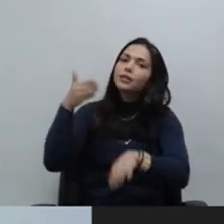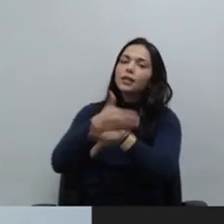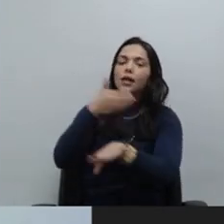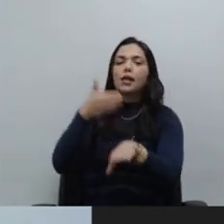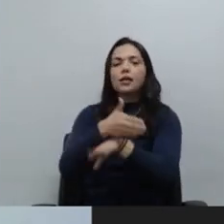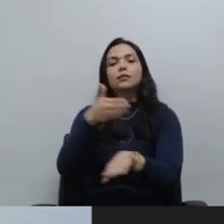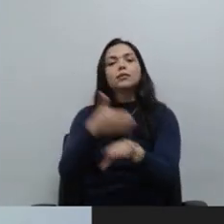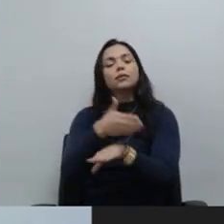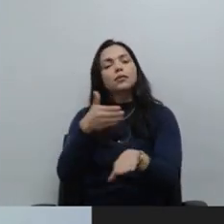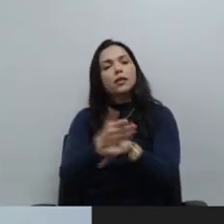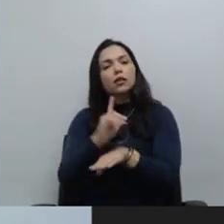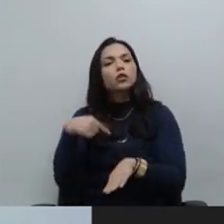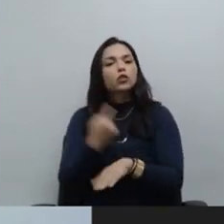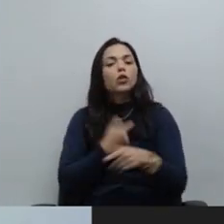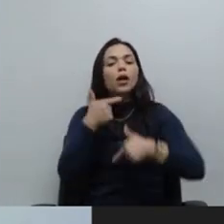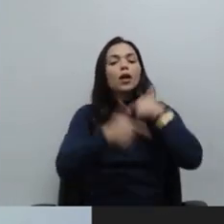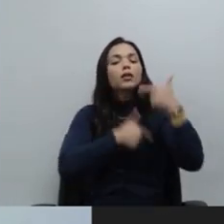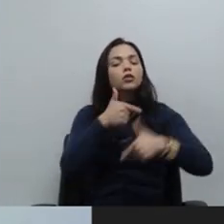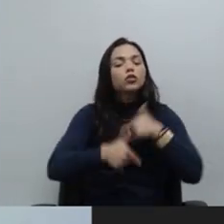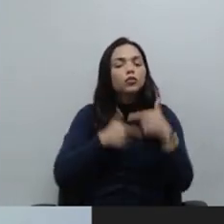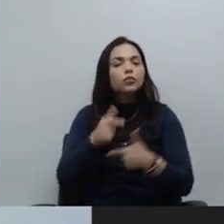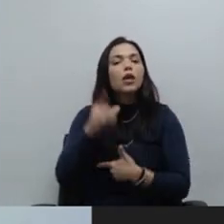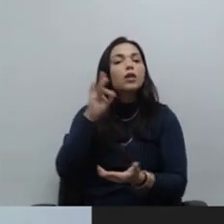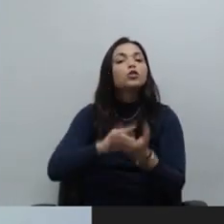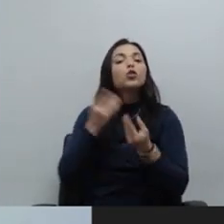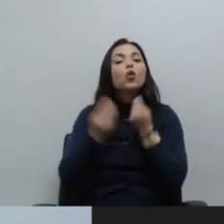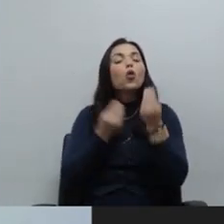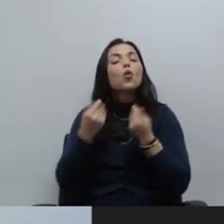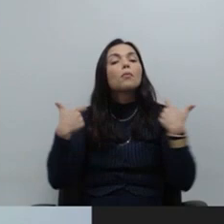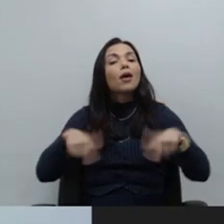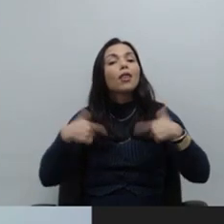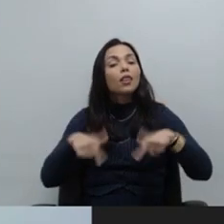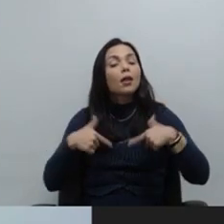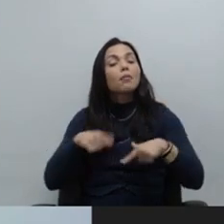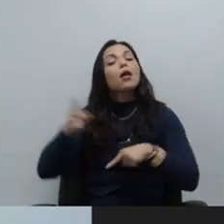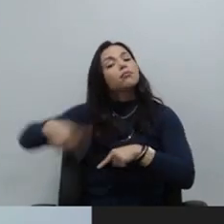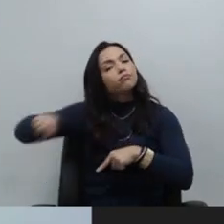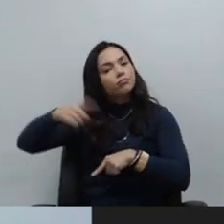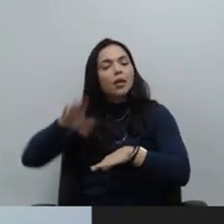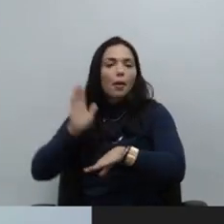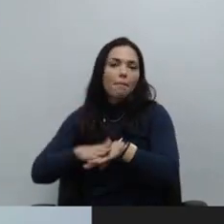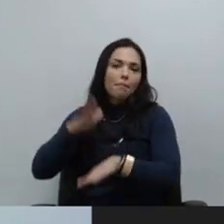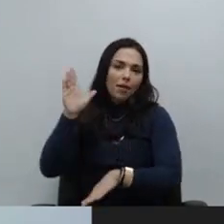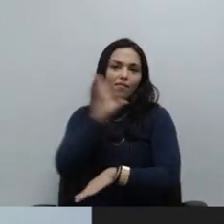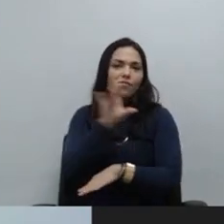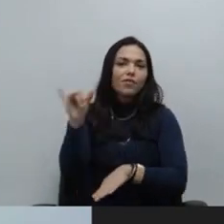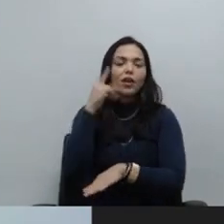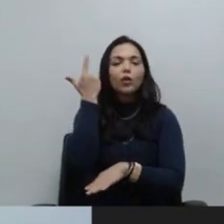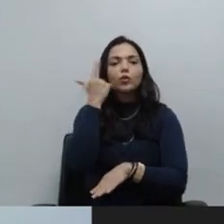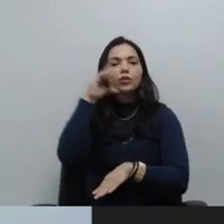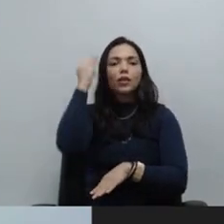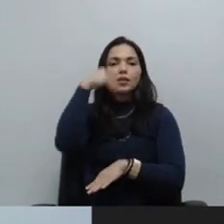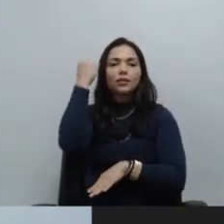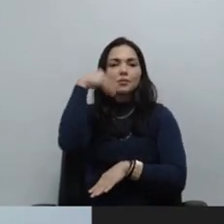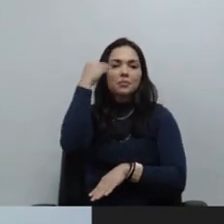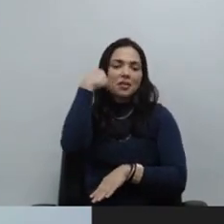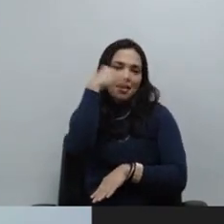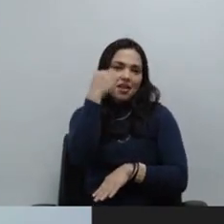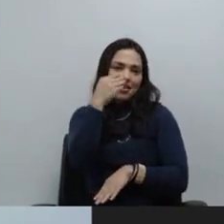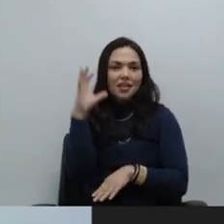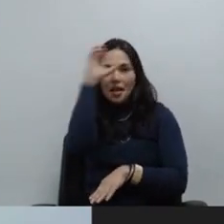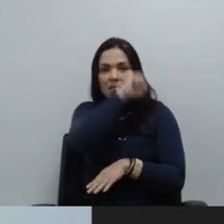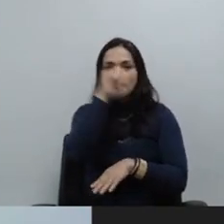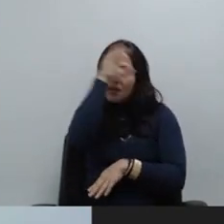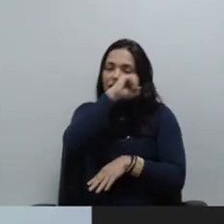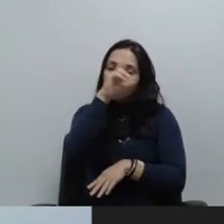à nossa atividade FIM, mais eles vão ganhar experiência e, consequentemente, vão